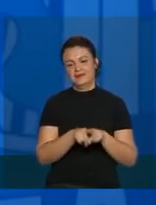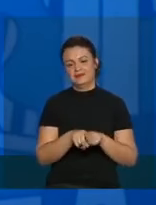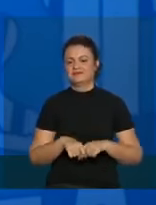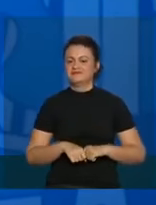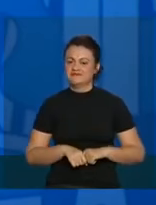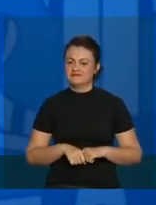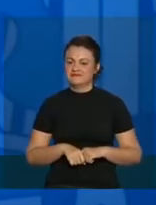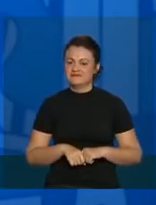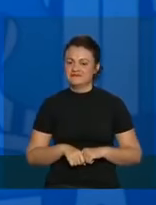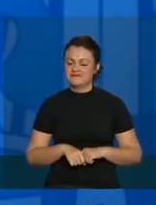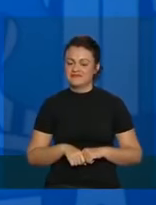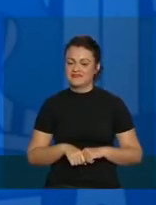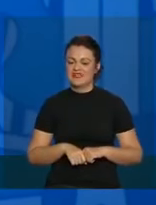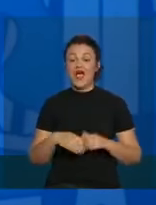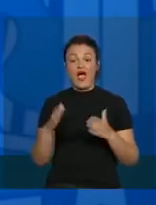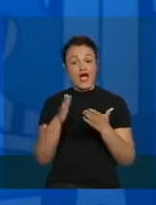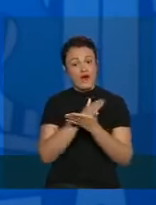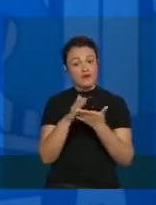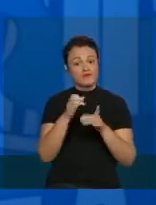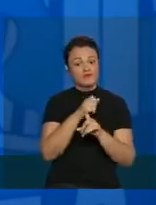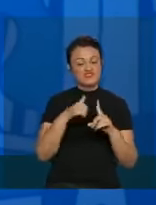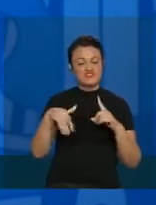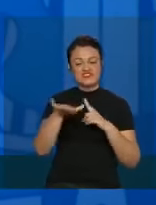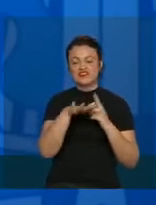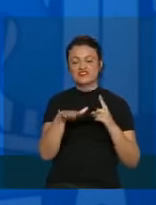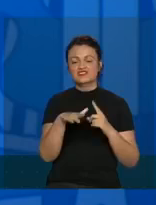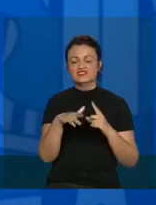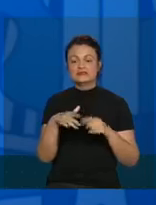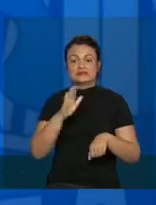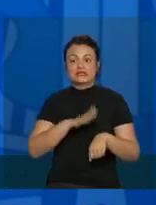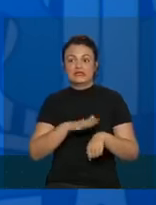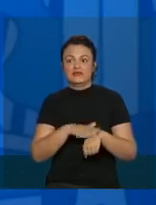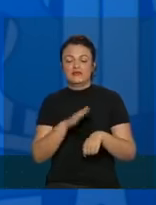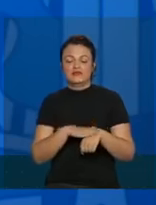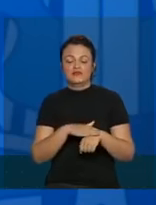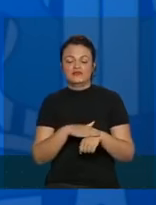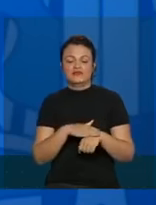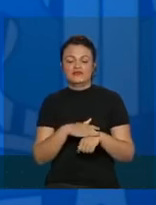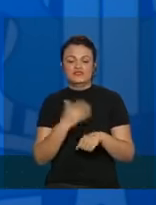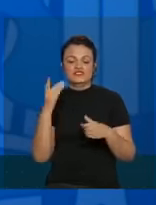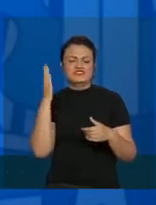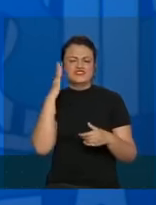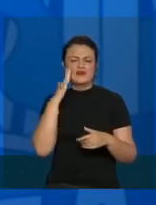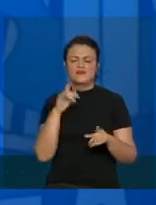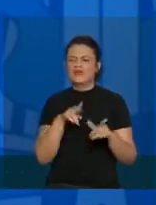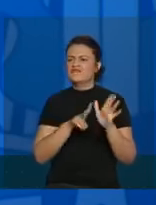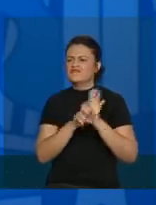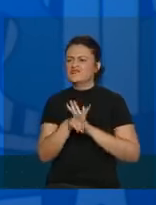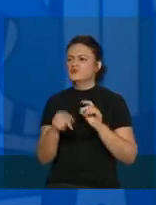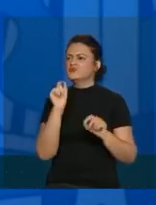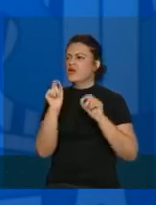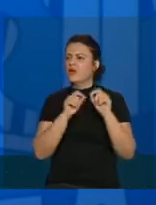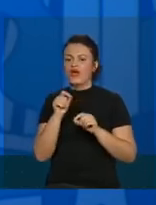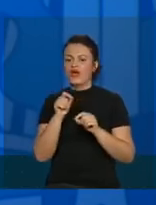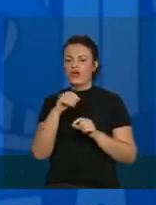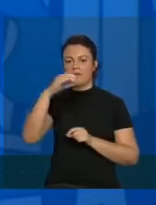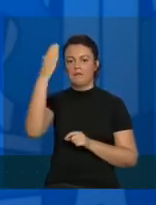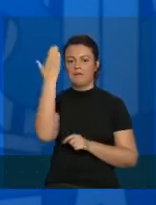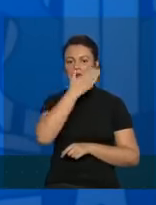Algumas sociedades não tiveram tempo sequer de saber que o vírus existia,